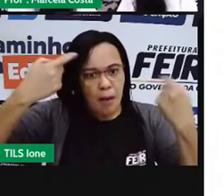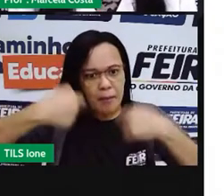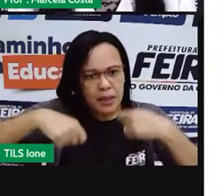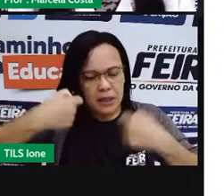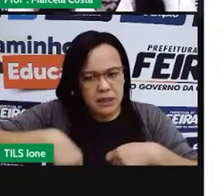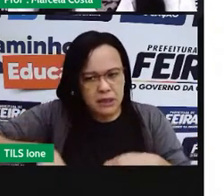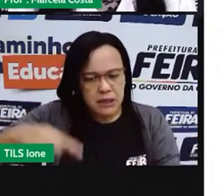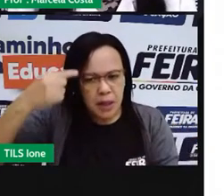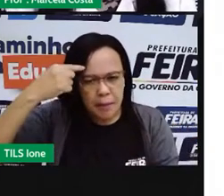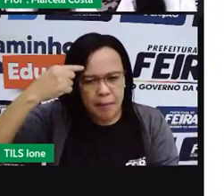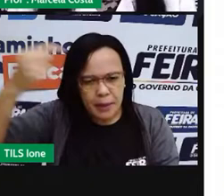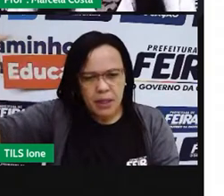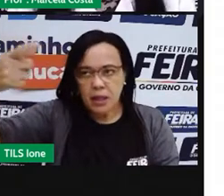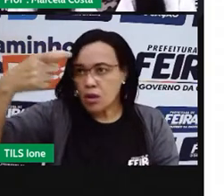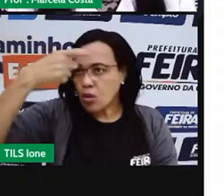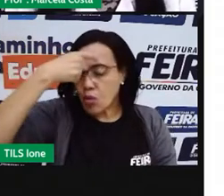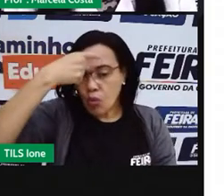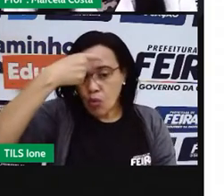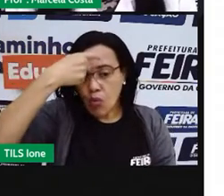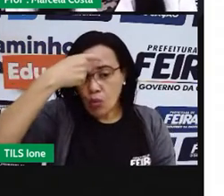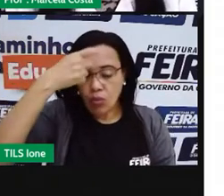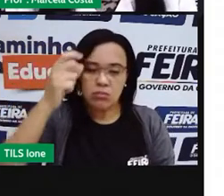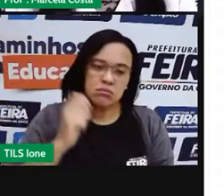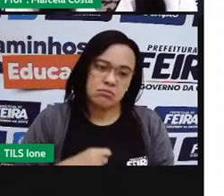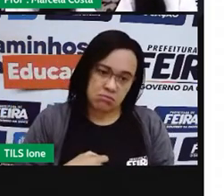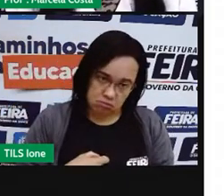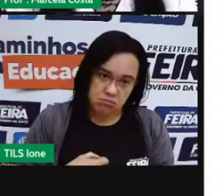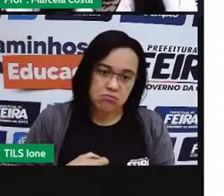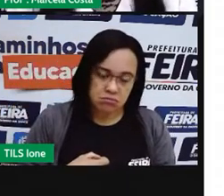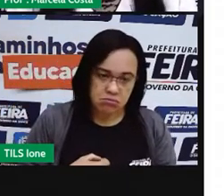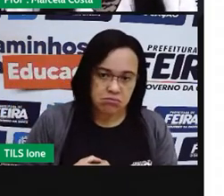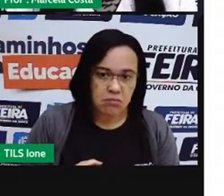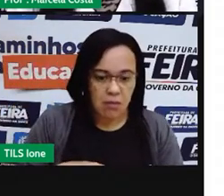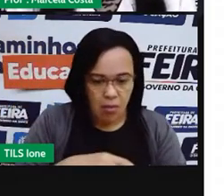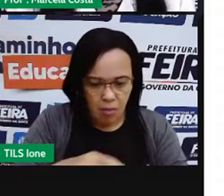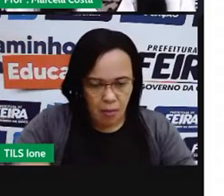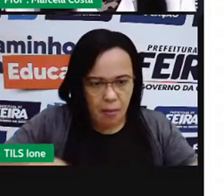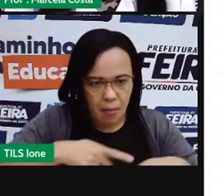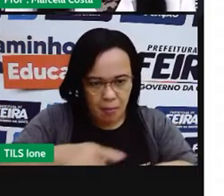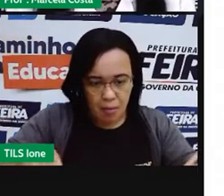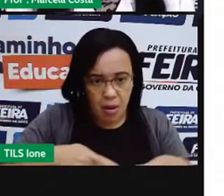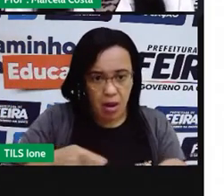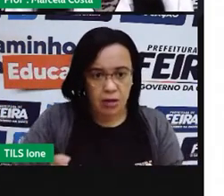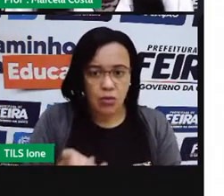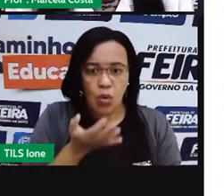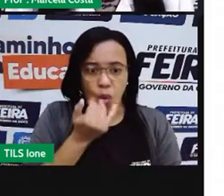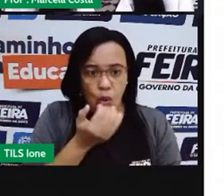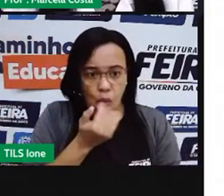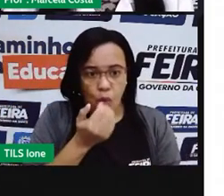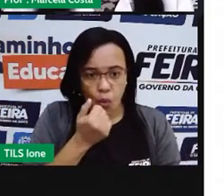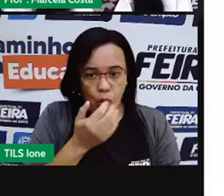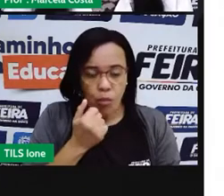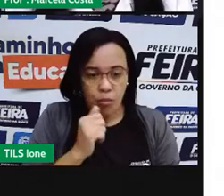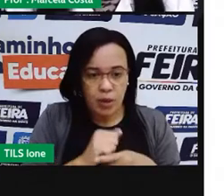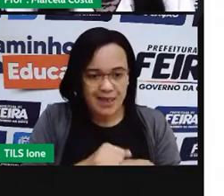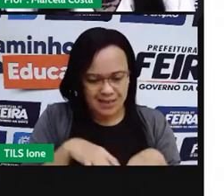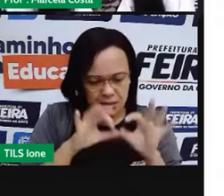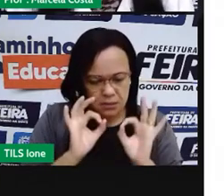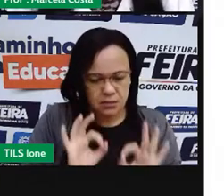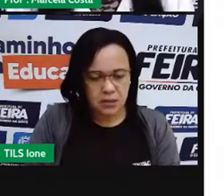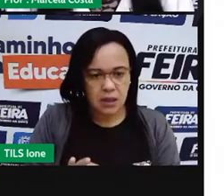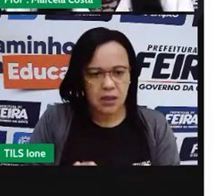colocar ali no prato, só o que você vai consumir, porque se você coloca mais, você acaba